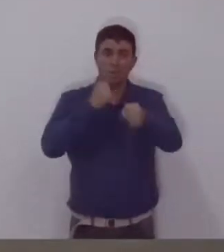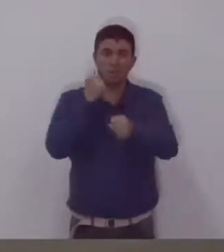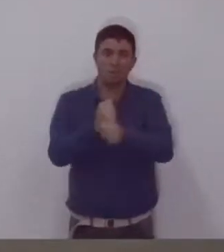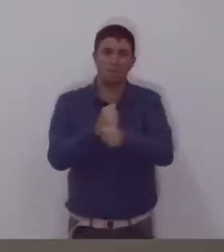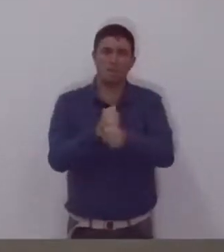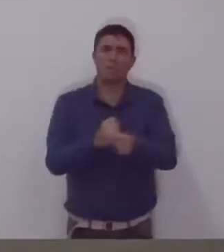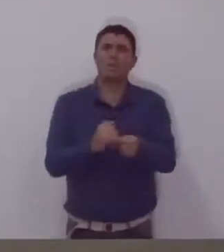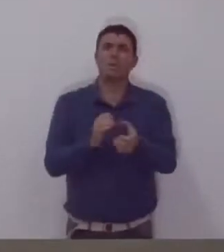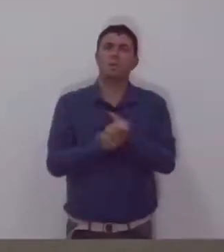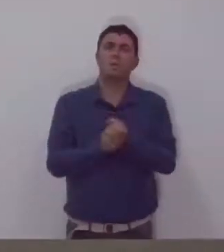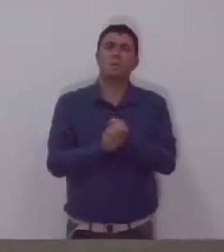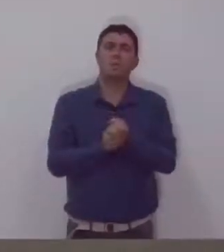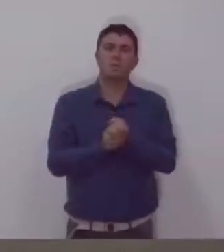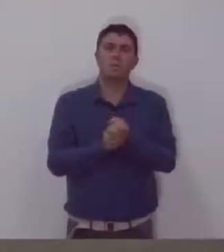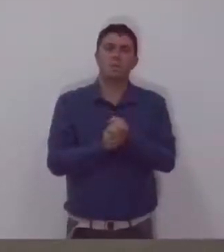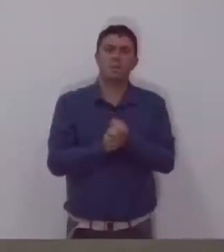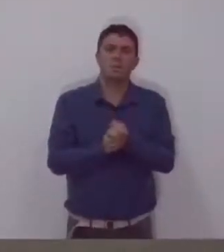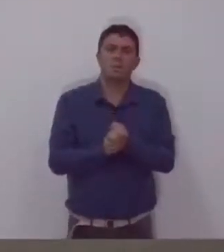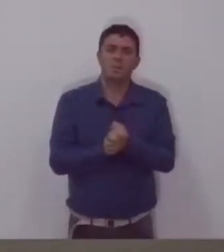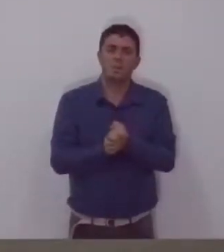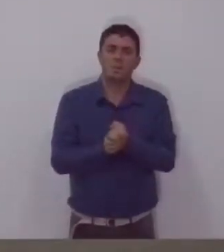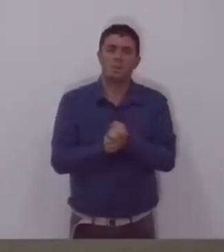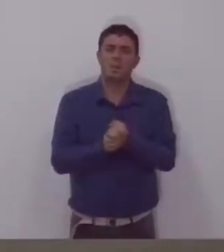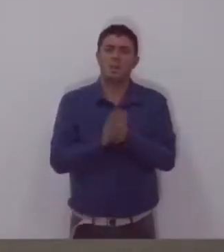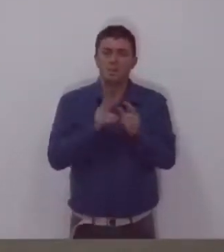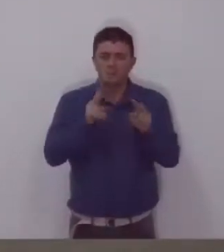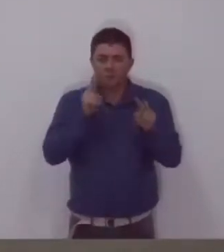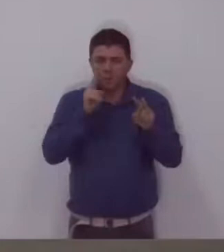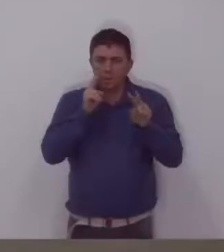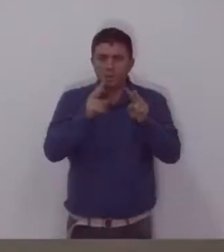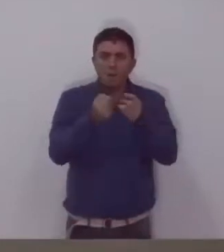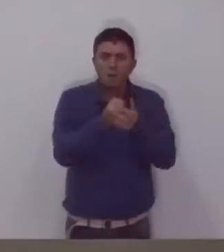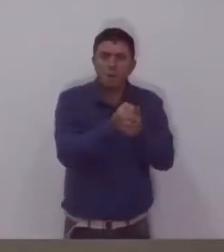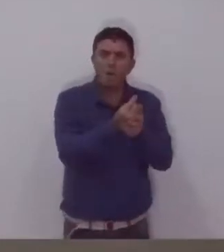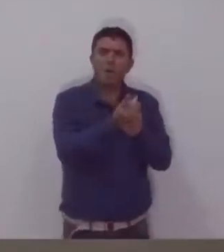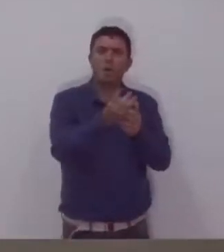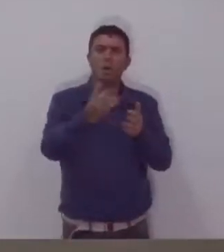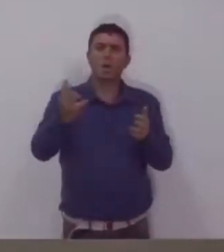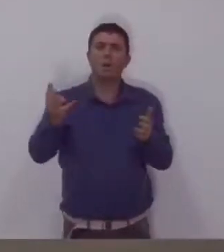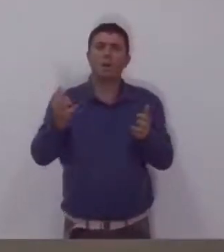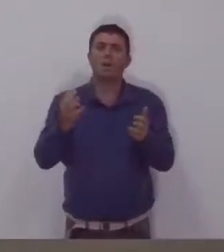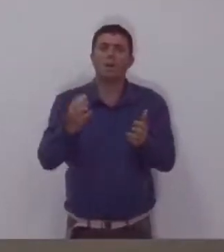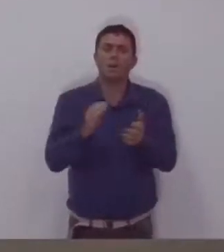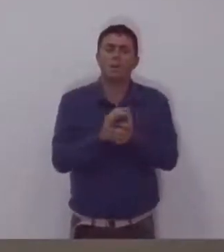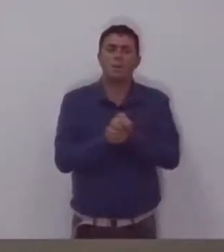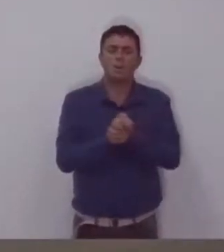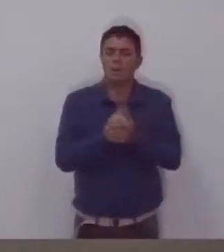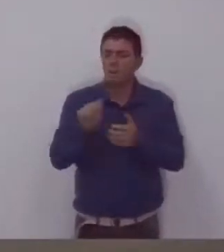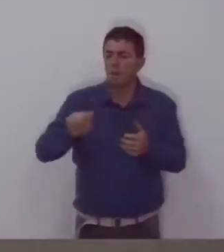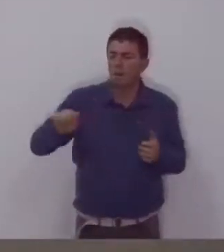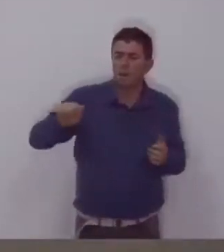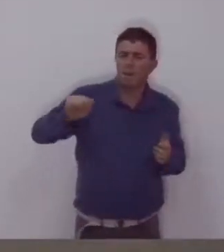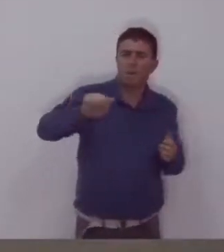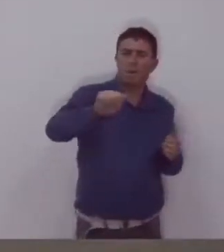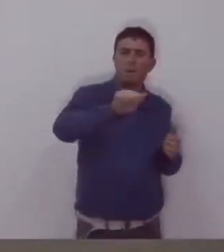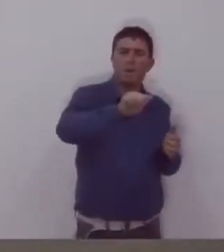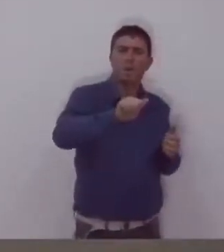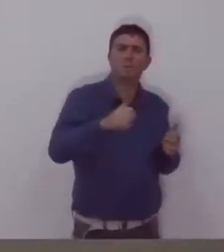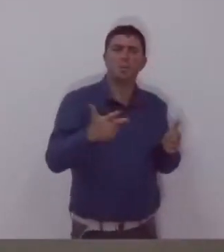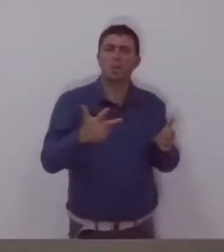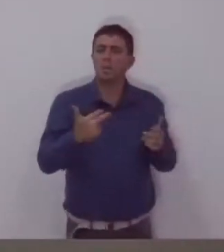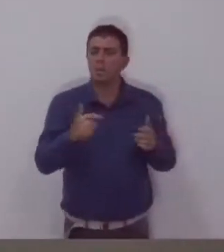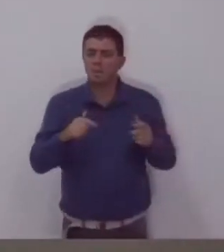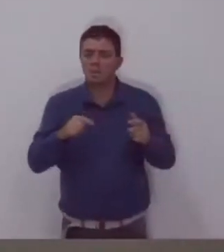infelizmente, e como a gente ouviu em algumas entidades, nas entidades, ninguém briga para ser presidente na